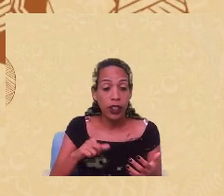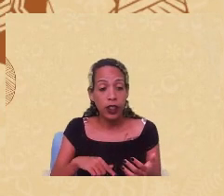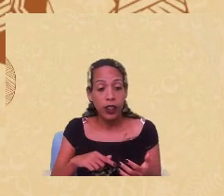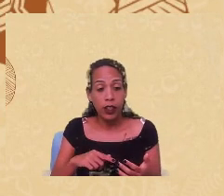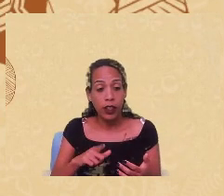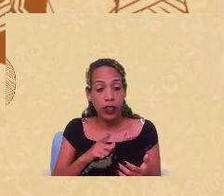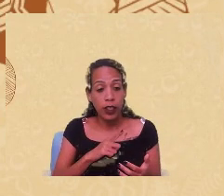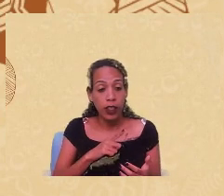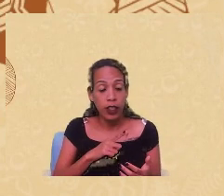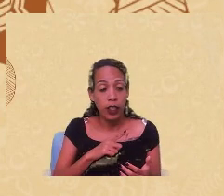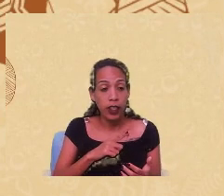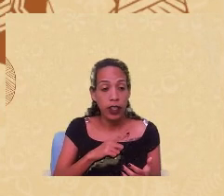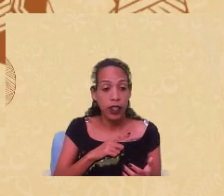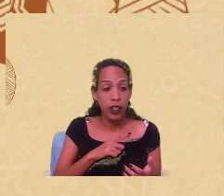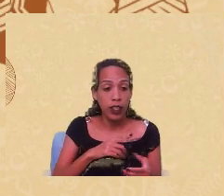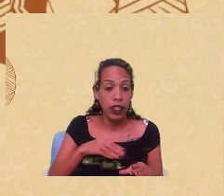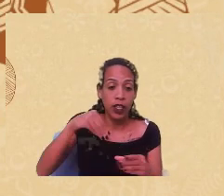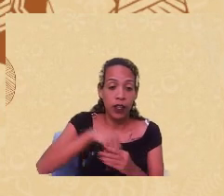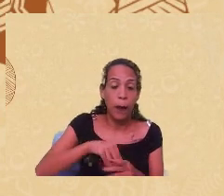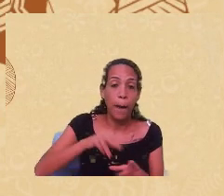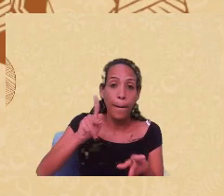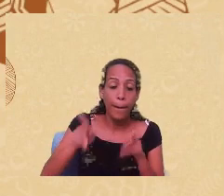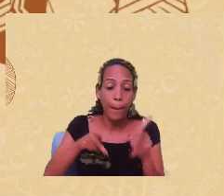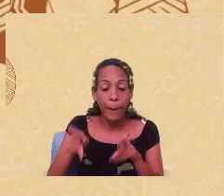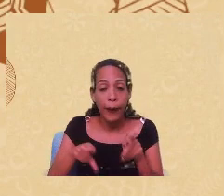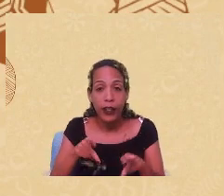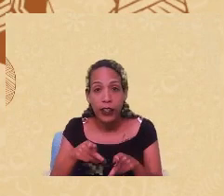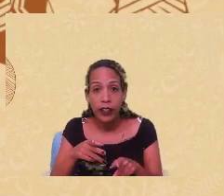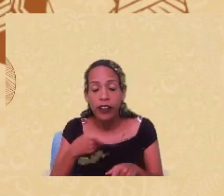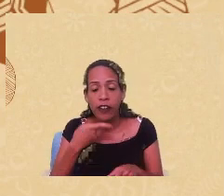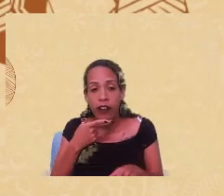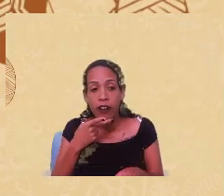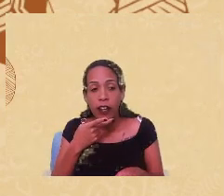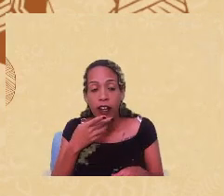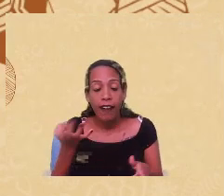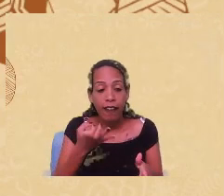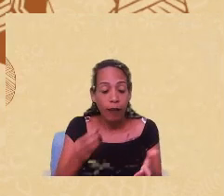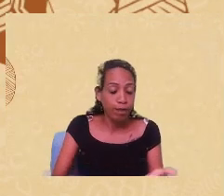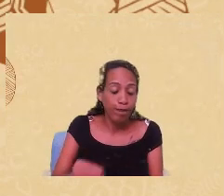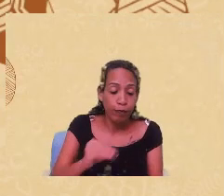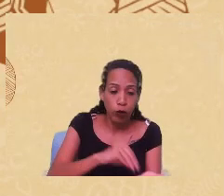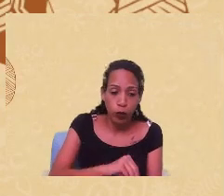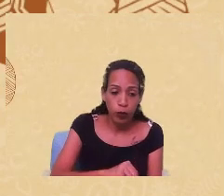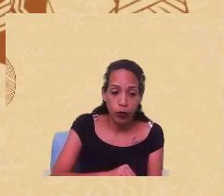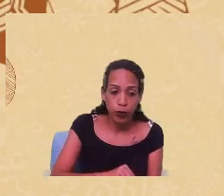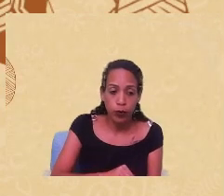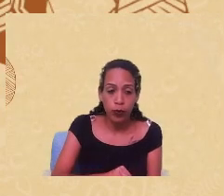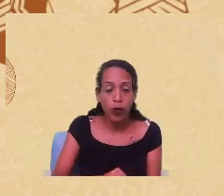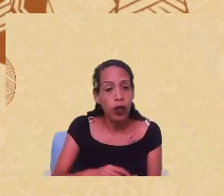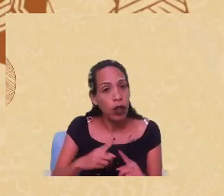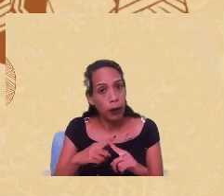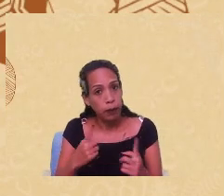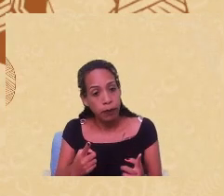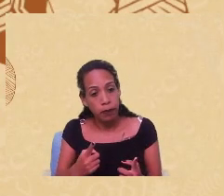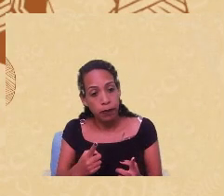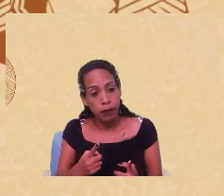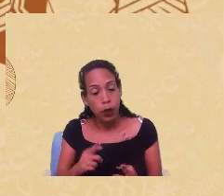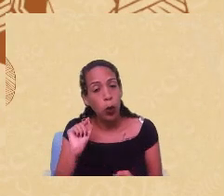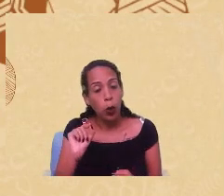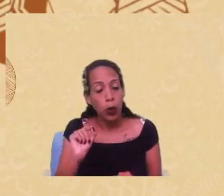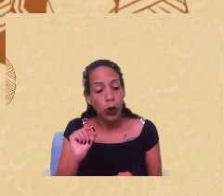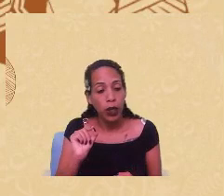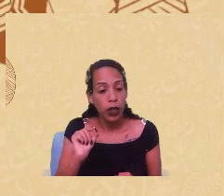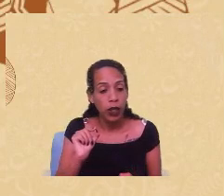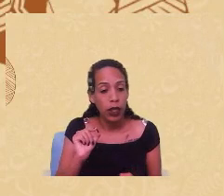que o professor KB, que o que o propondo, é? Então, o que, nas